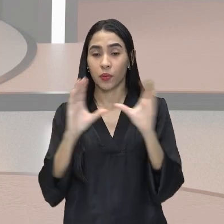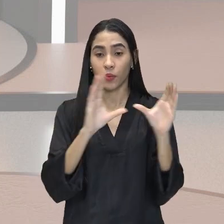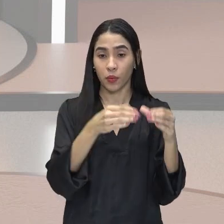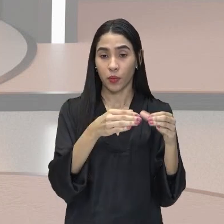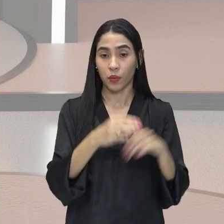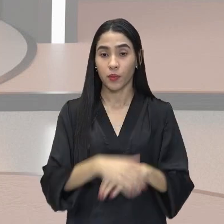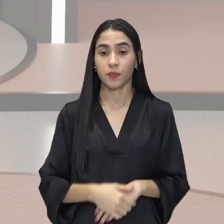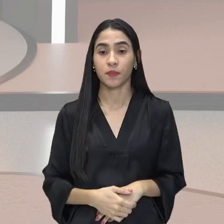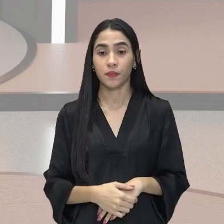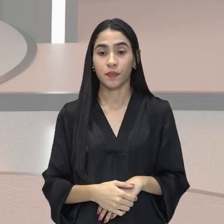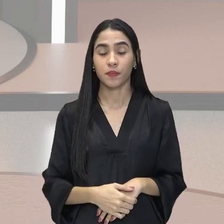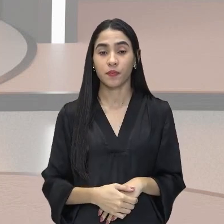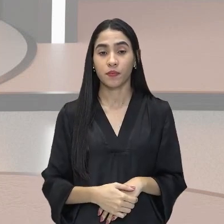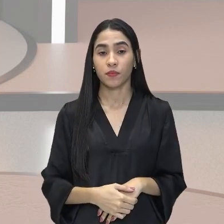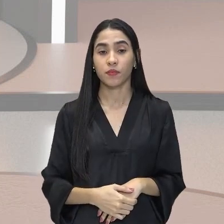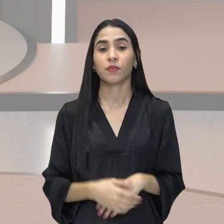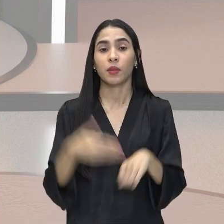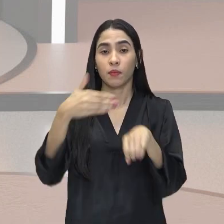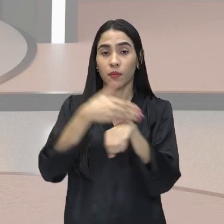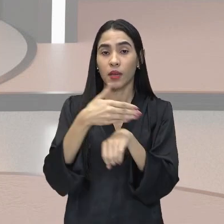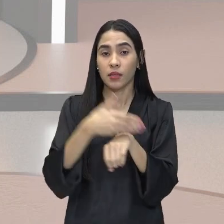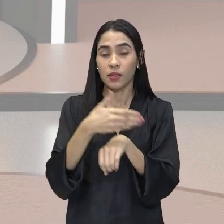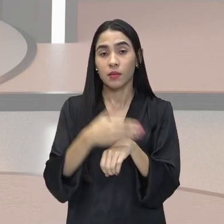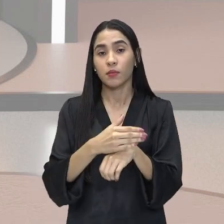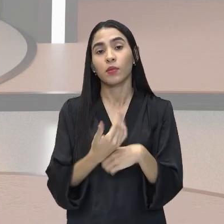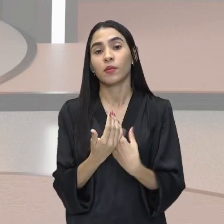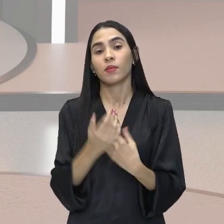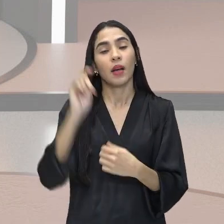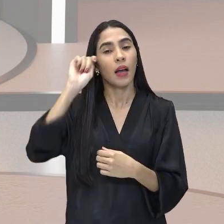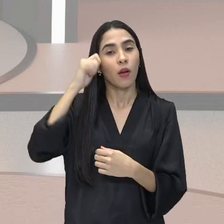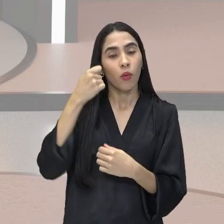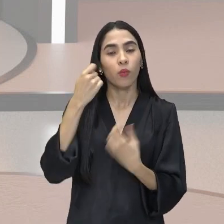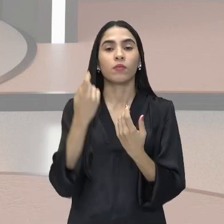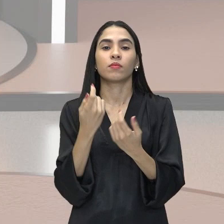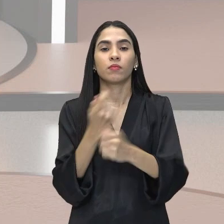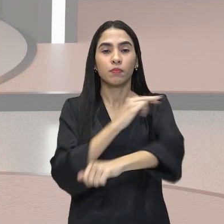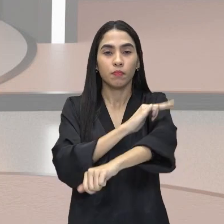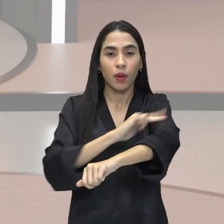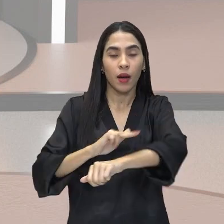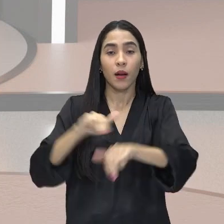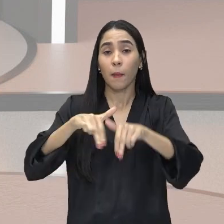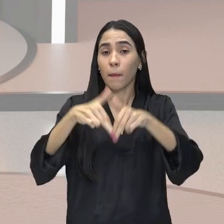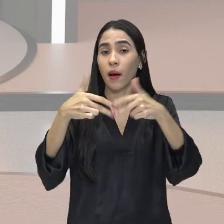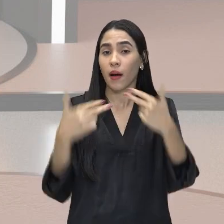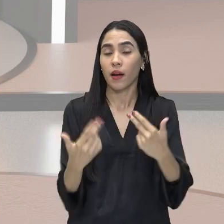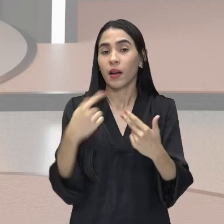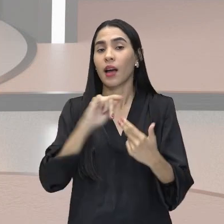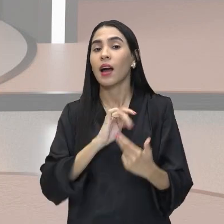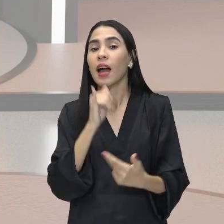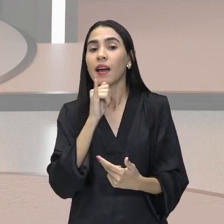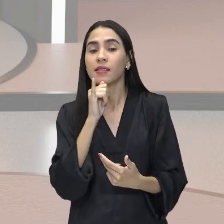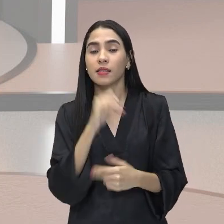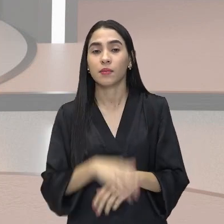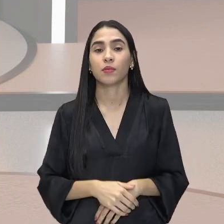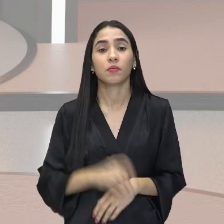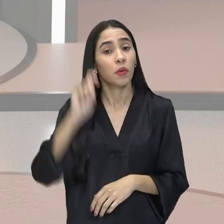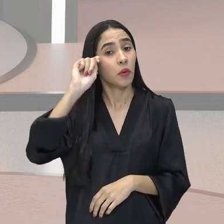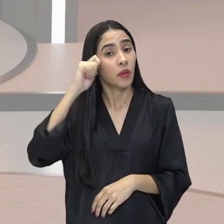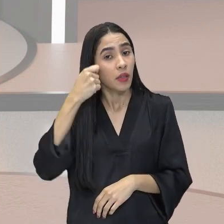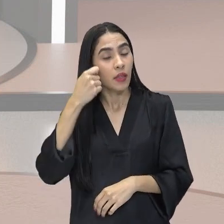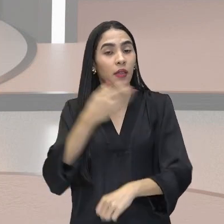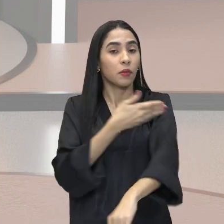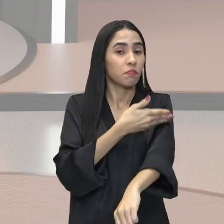pertencentes a raças ou a etnias diferentes. Como, por exemplo, nós já falamos, o negro,